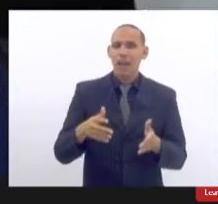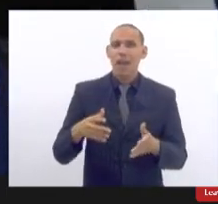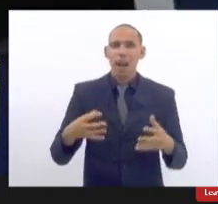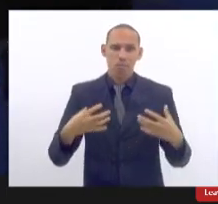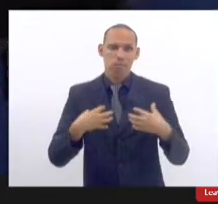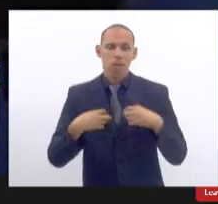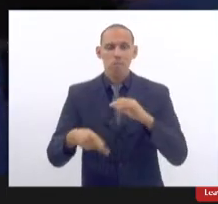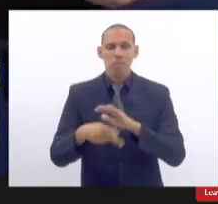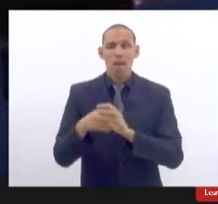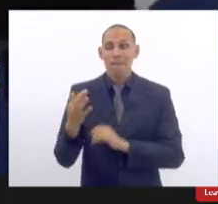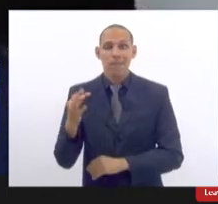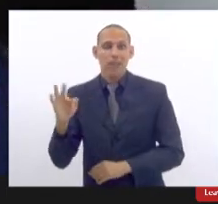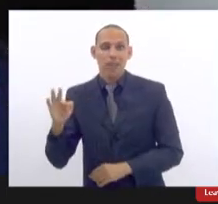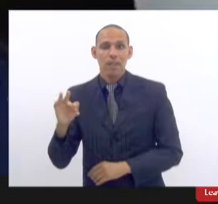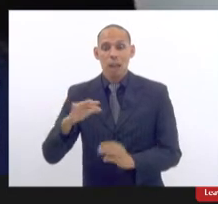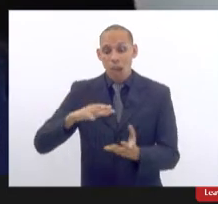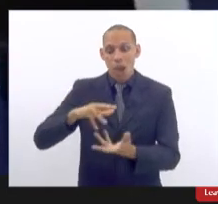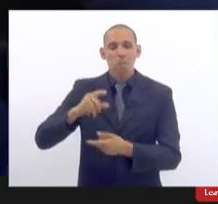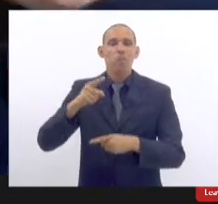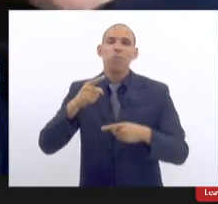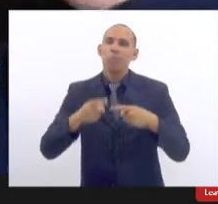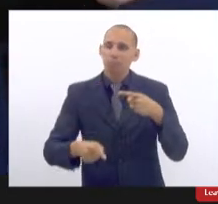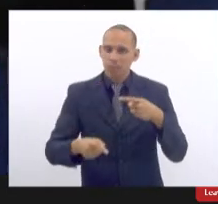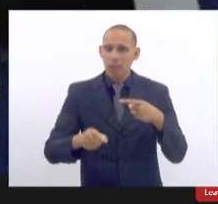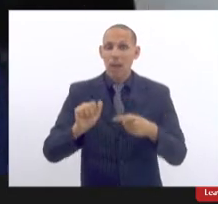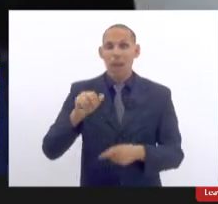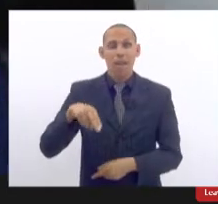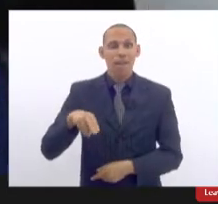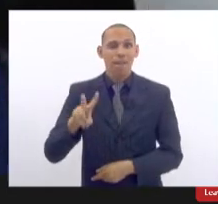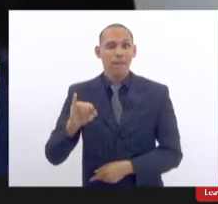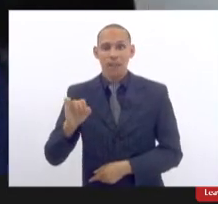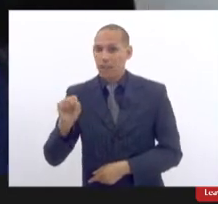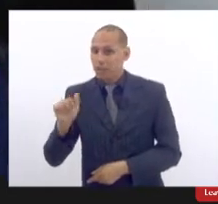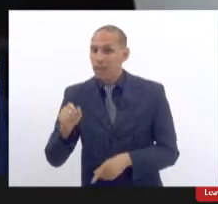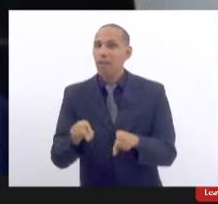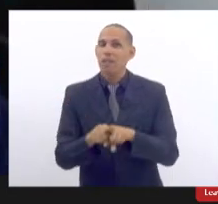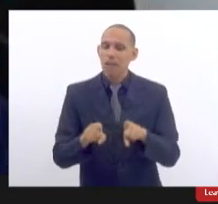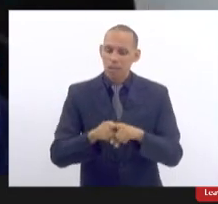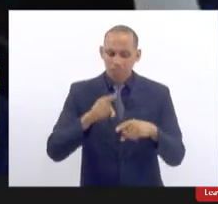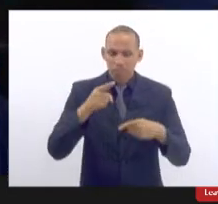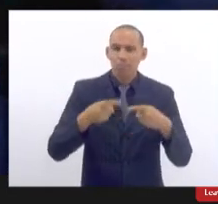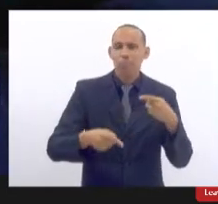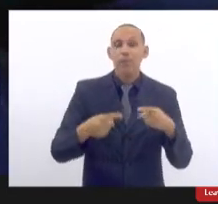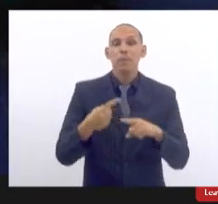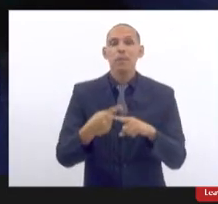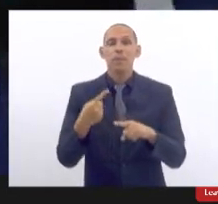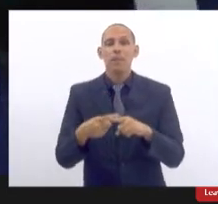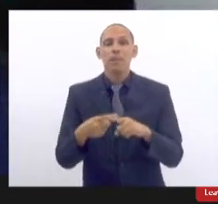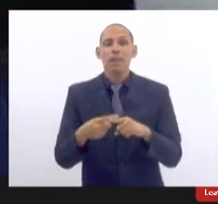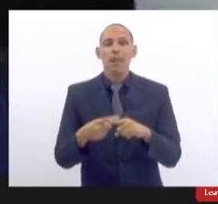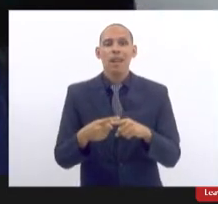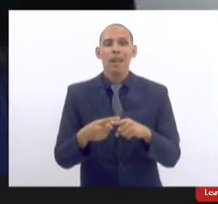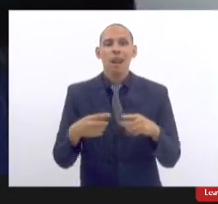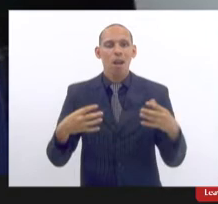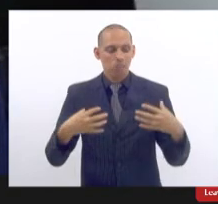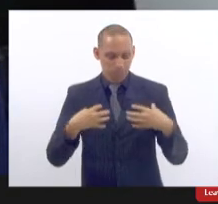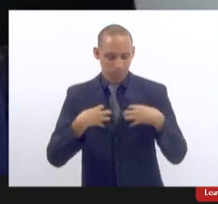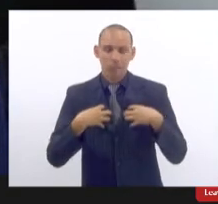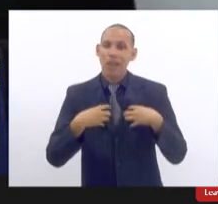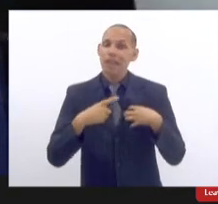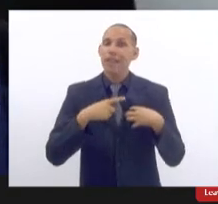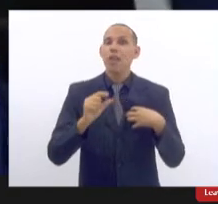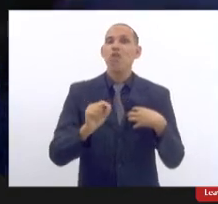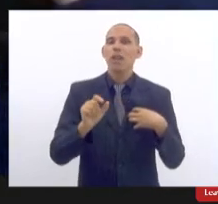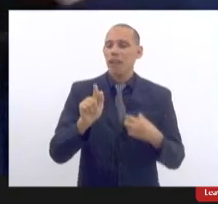foram proibidas mundialmente a Anvisa proibiu a circulação dessas próteses porque elas tinham a presença de gel industrial